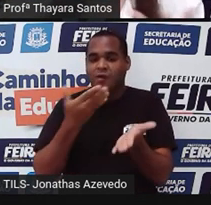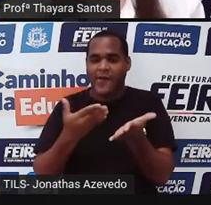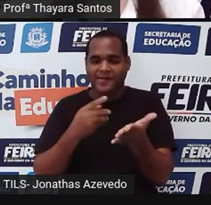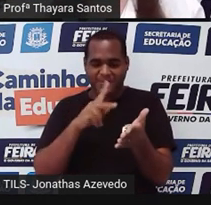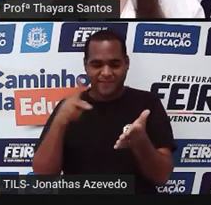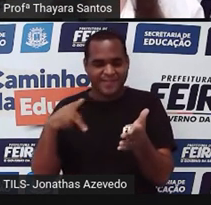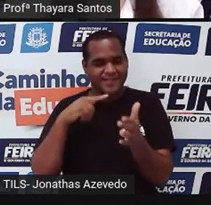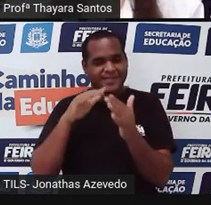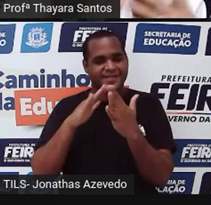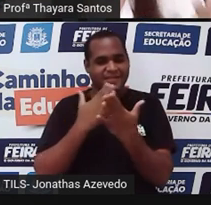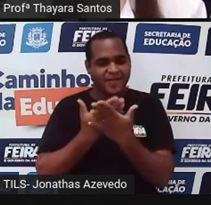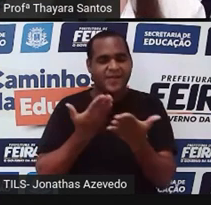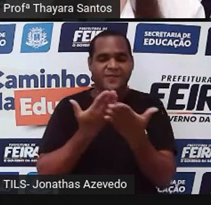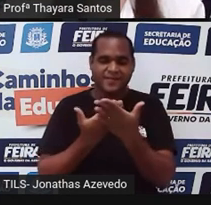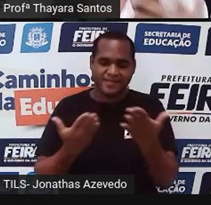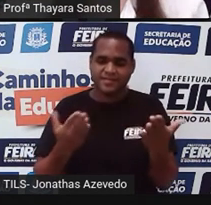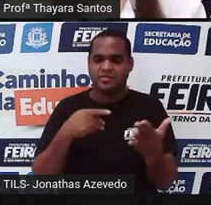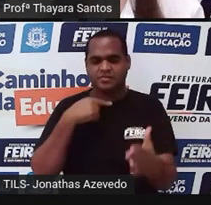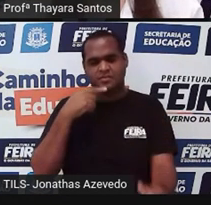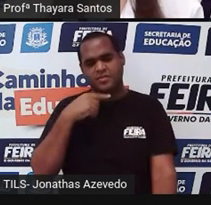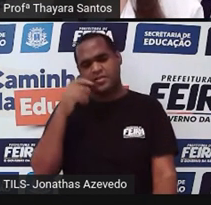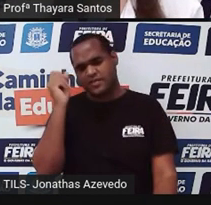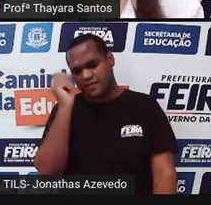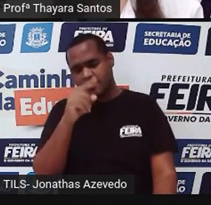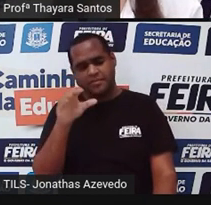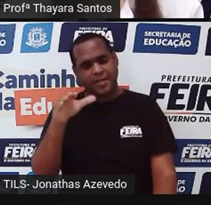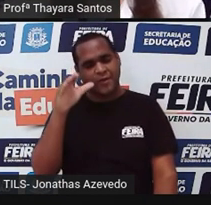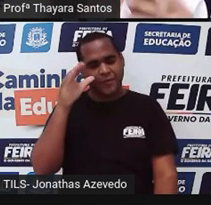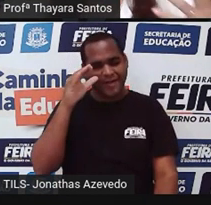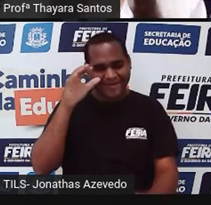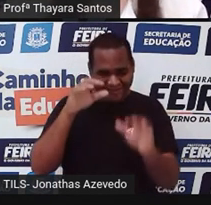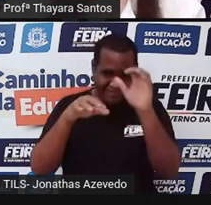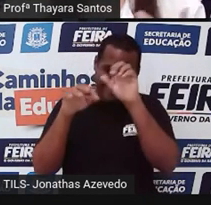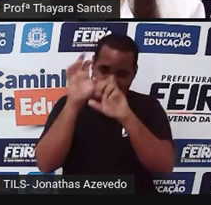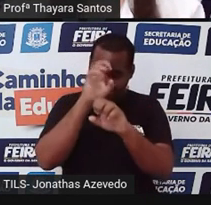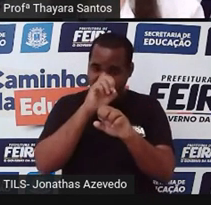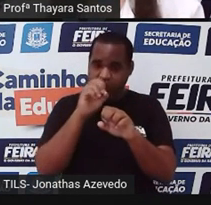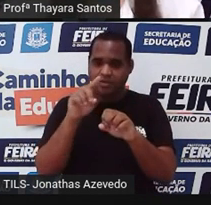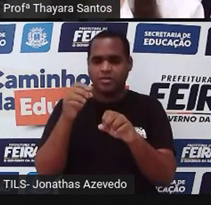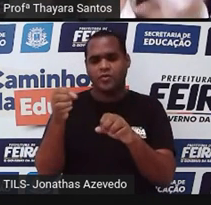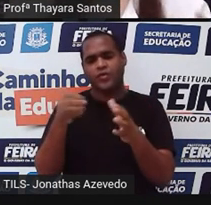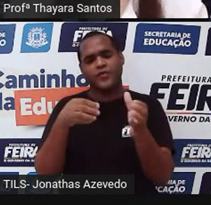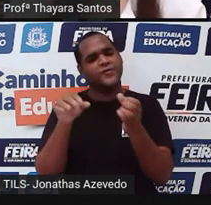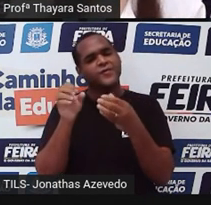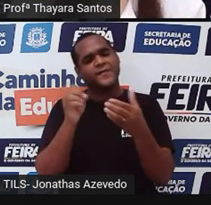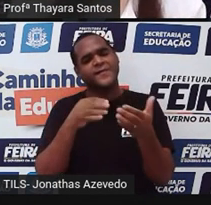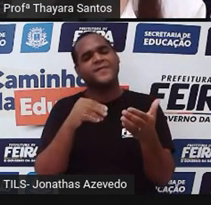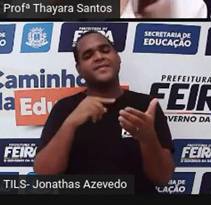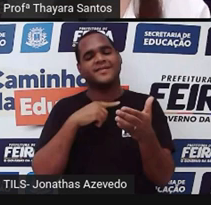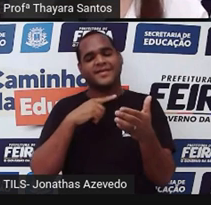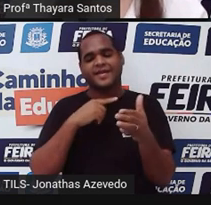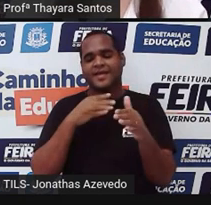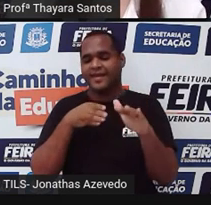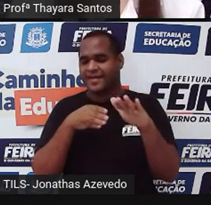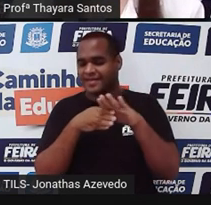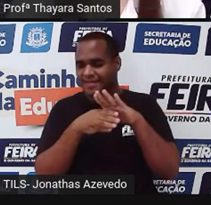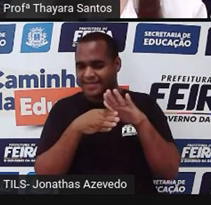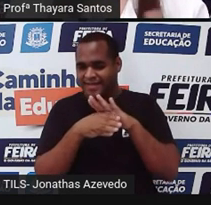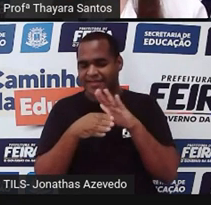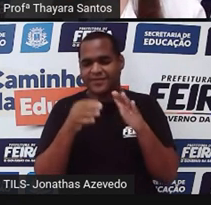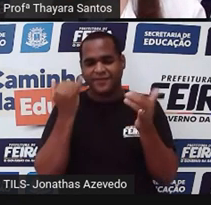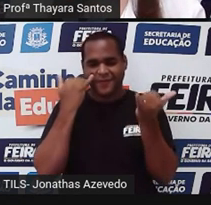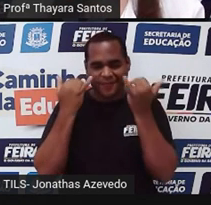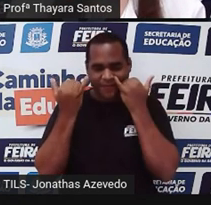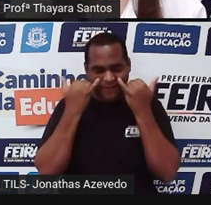vocês, na escola de vocês, para tirar dúvidas, trazer curiosidades, né? Procurem coisas novas. Vocês têm acesso à informação aí o tempo inteiro.